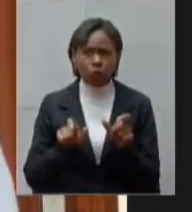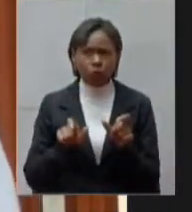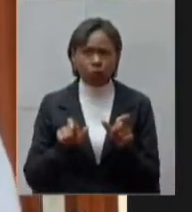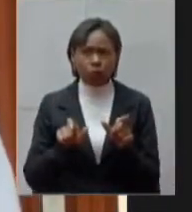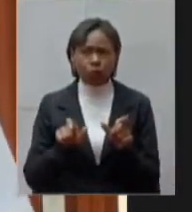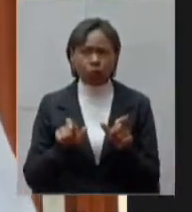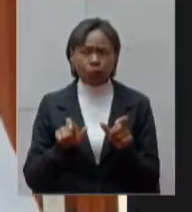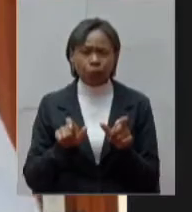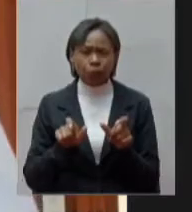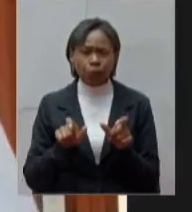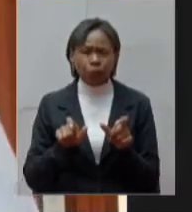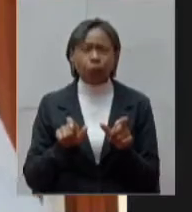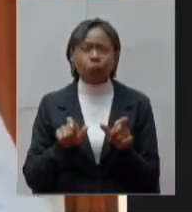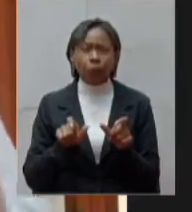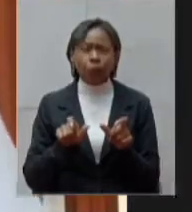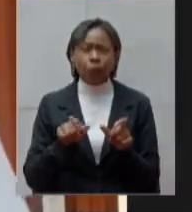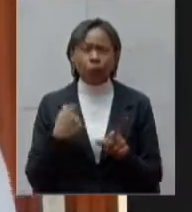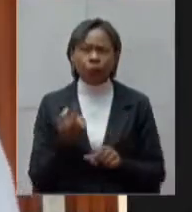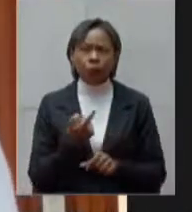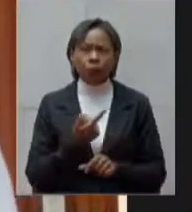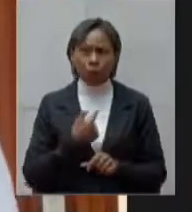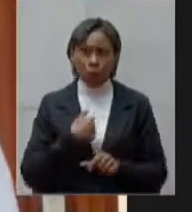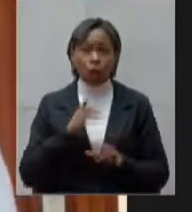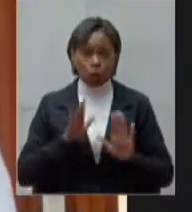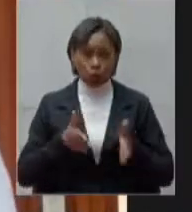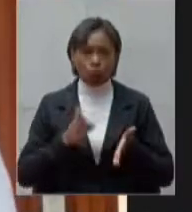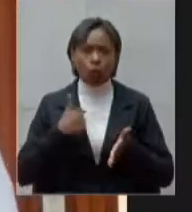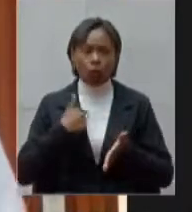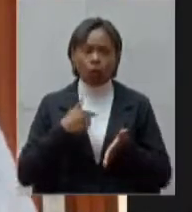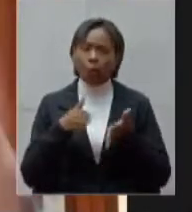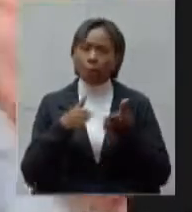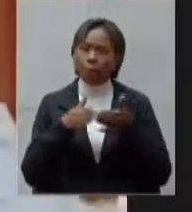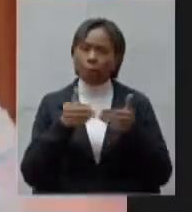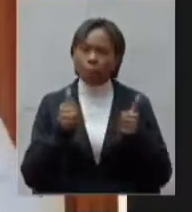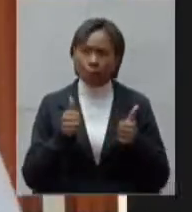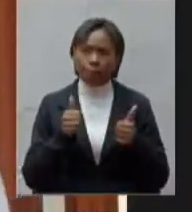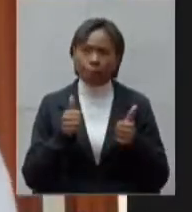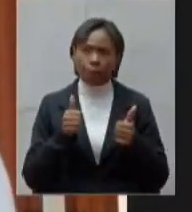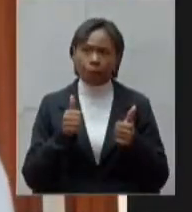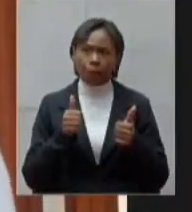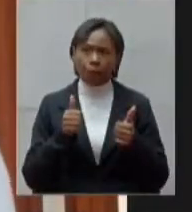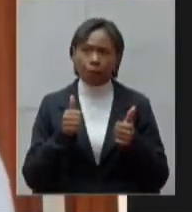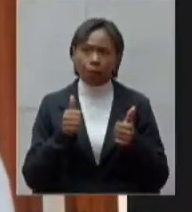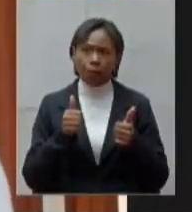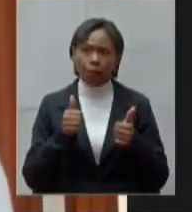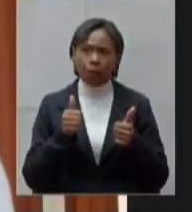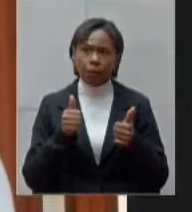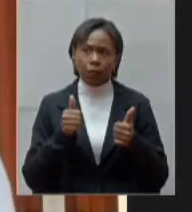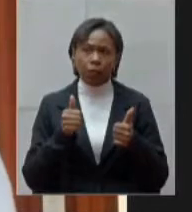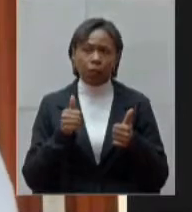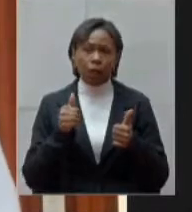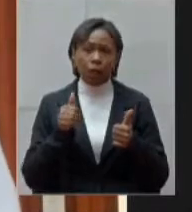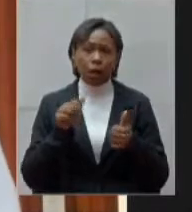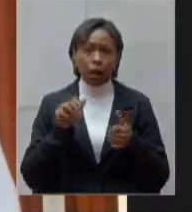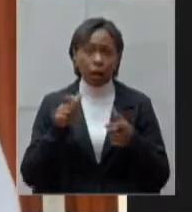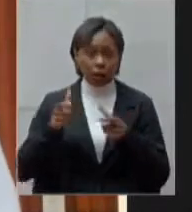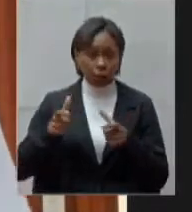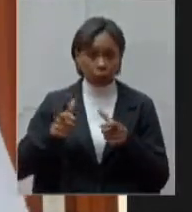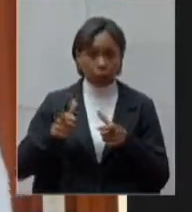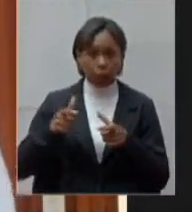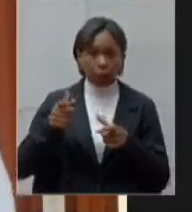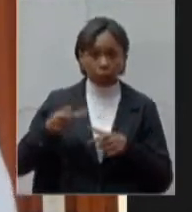nós precisamos e eu já solicitei ao secretário Carlos Eduardo e a presidente da minha SIGA aqui regional mais